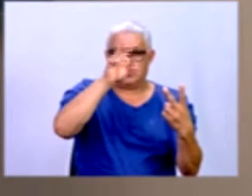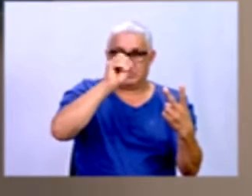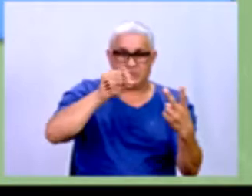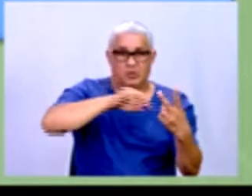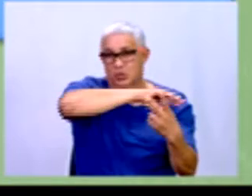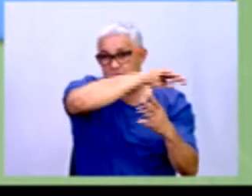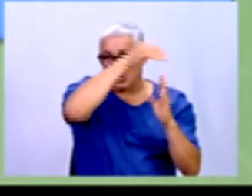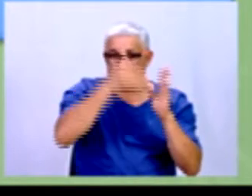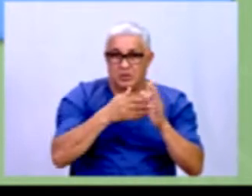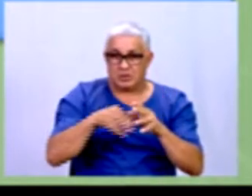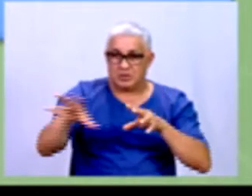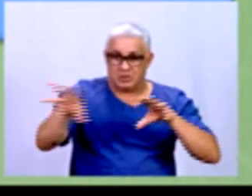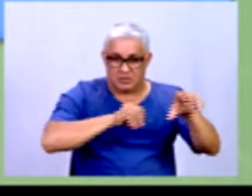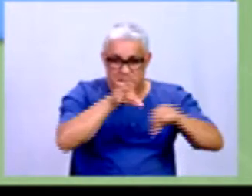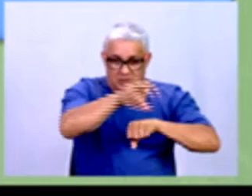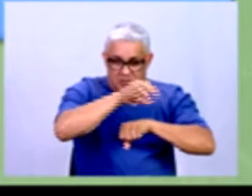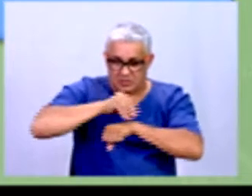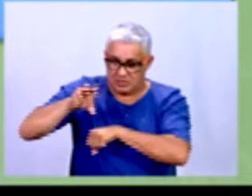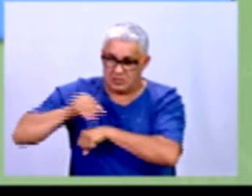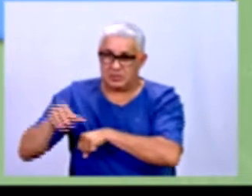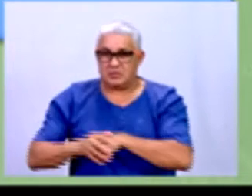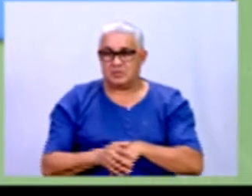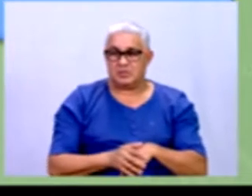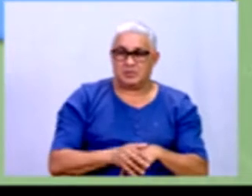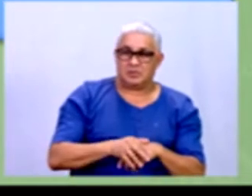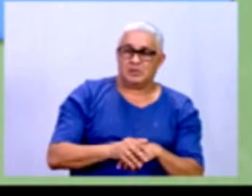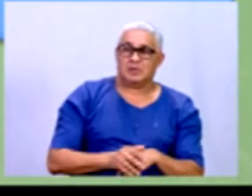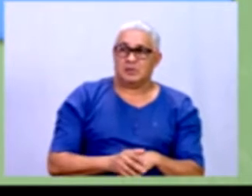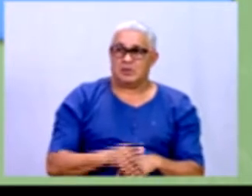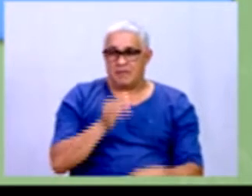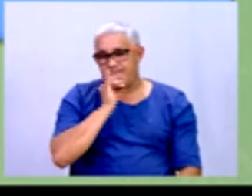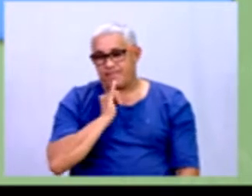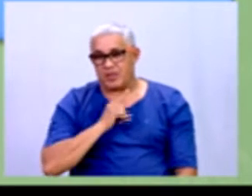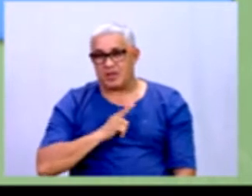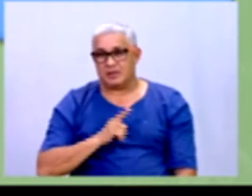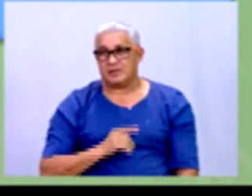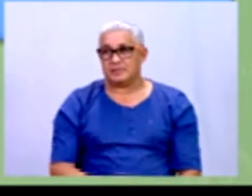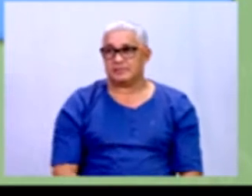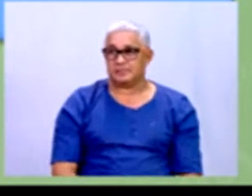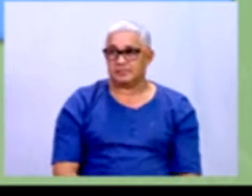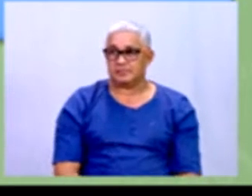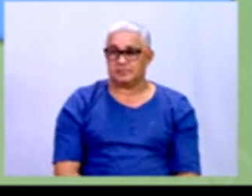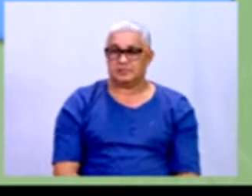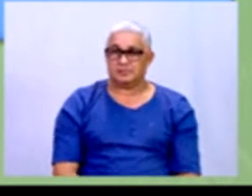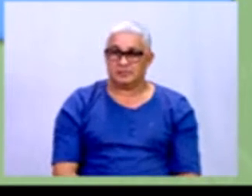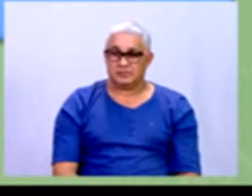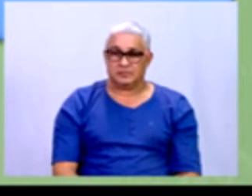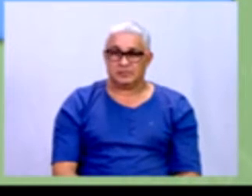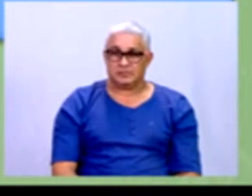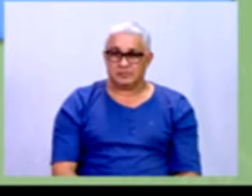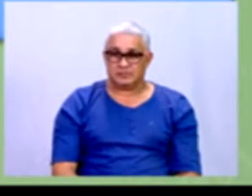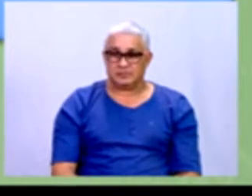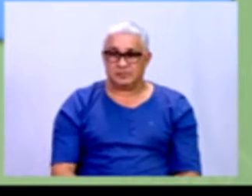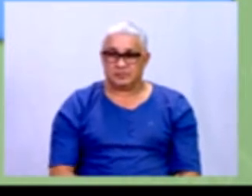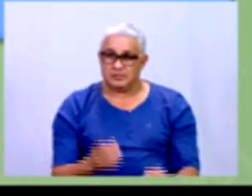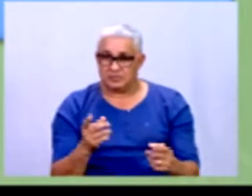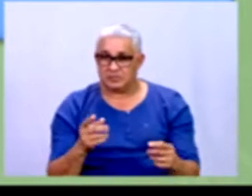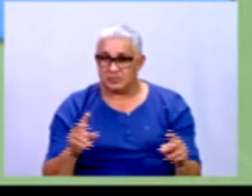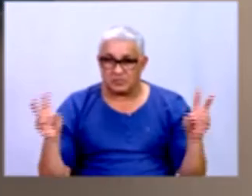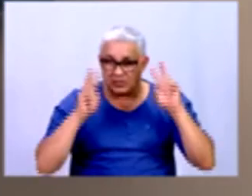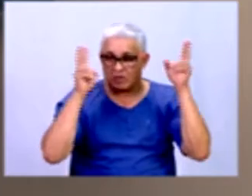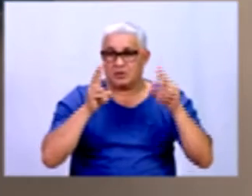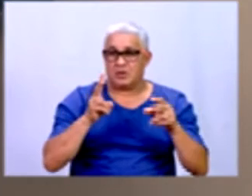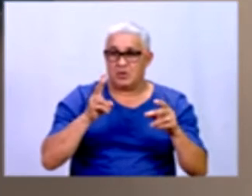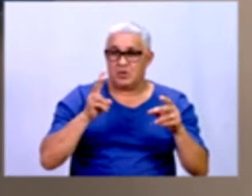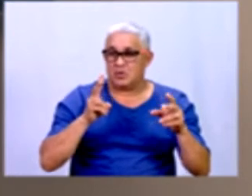E os dados relativos é, por exemplo, eu tenho um valor total e eu quero saber o percentual, 10